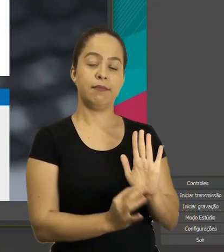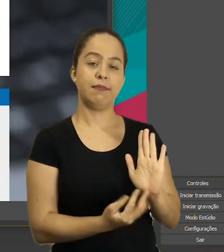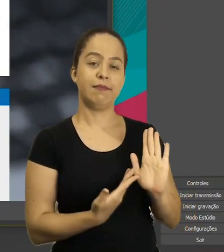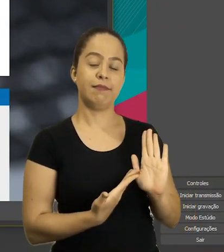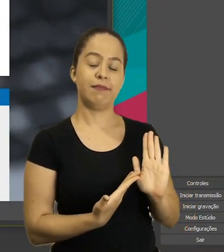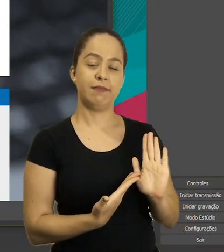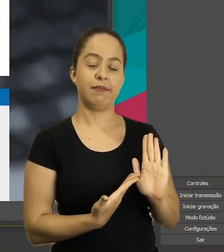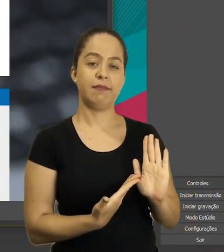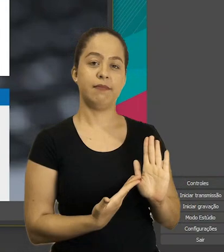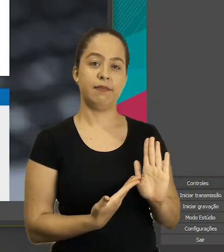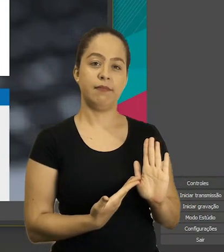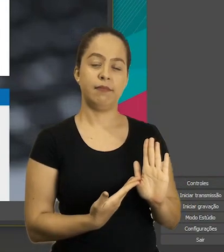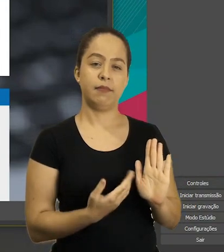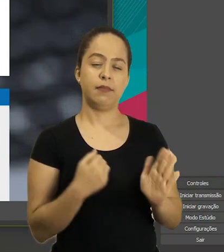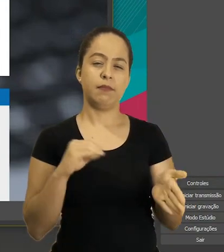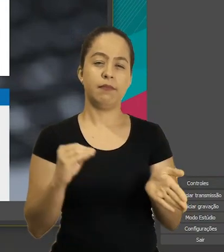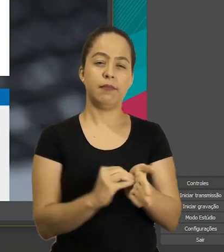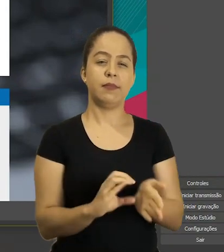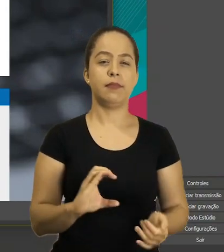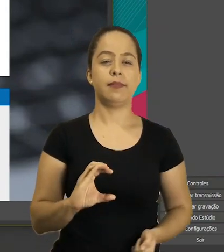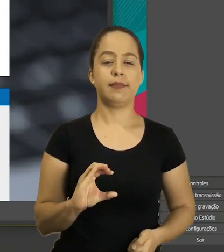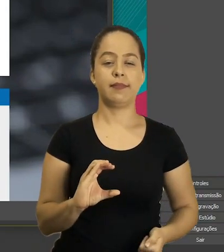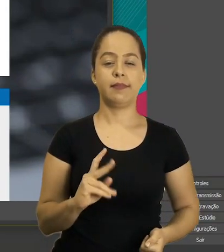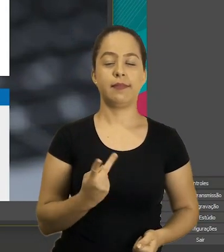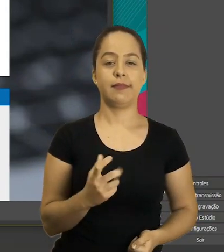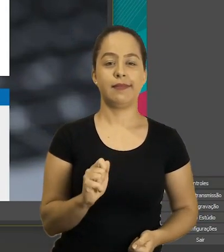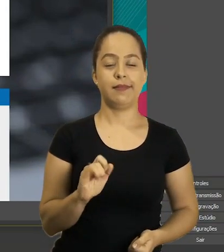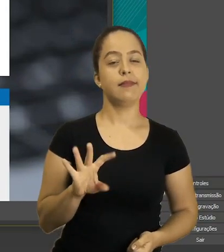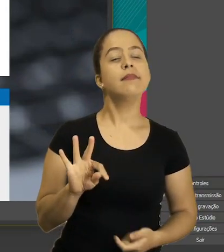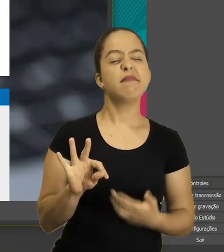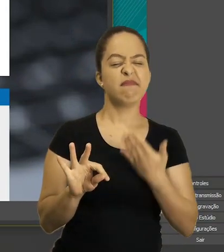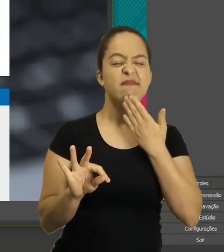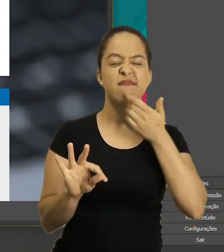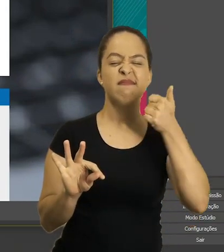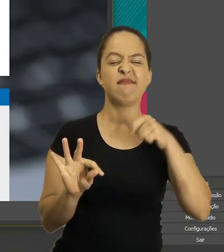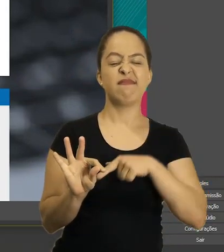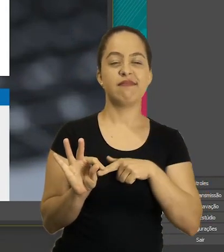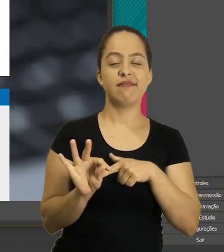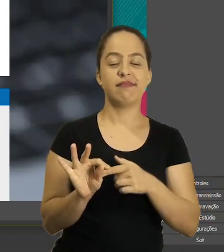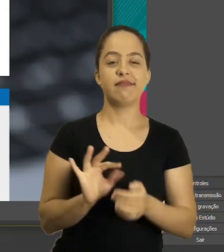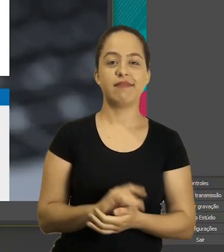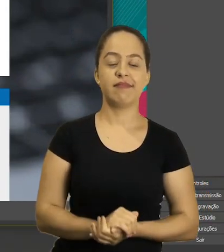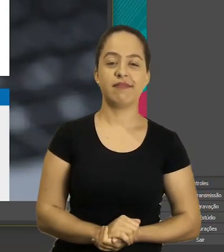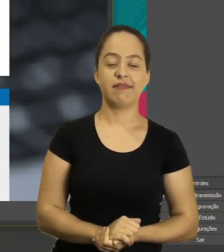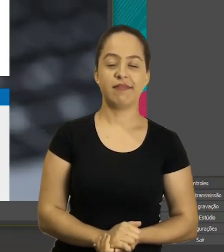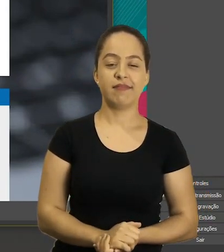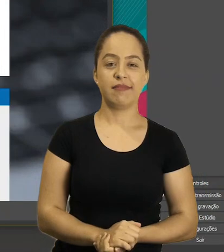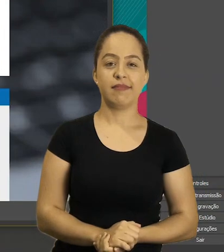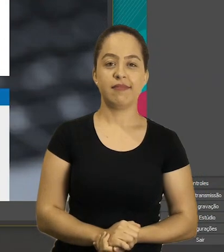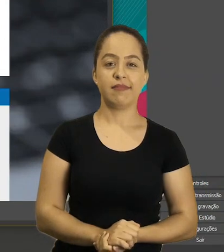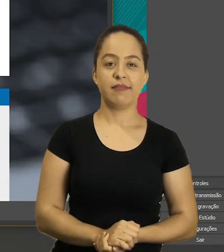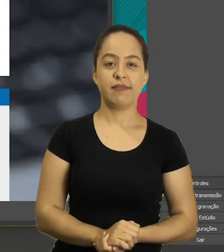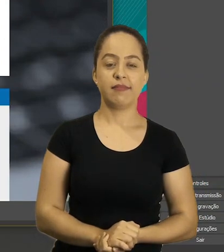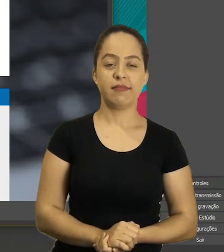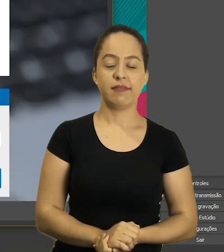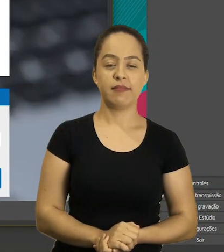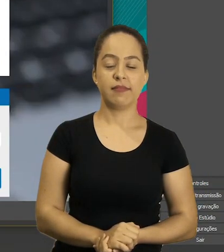esse texto melhor colocar chat vou colocar chat vou